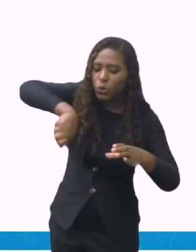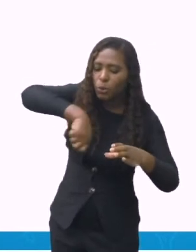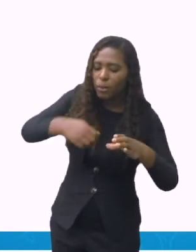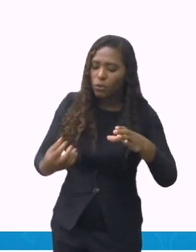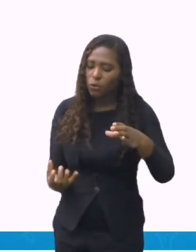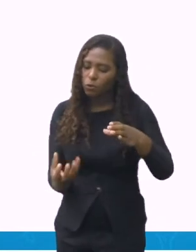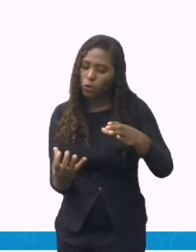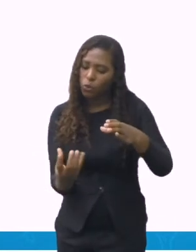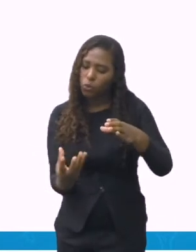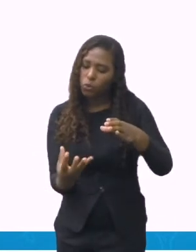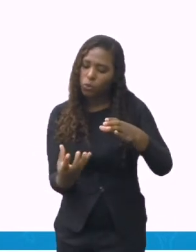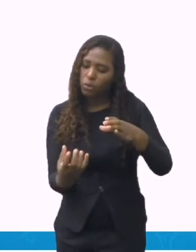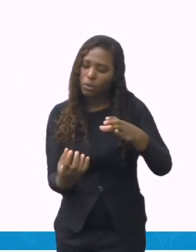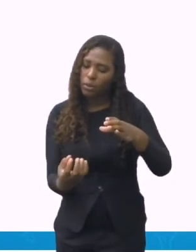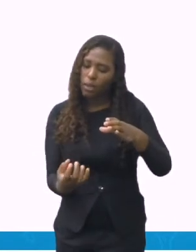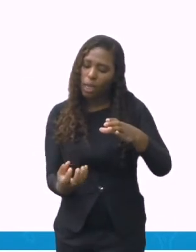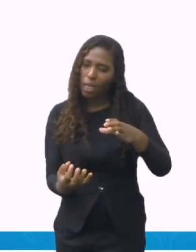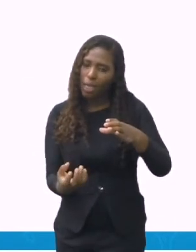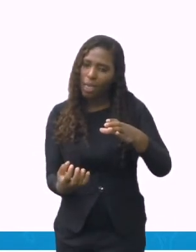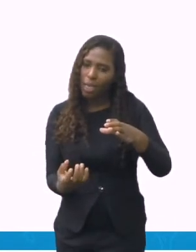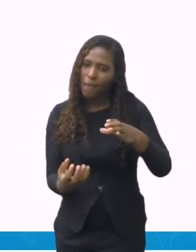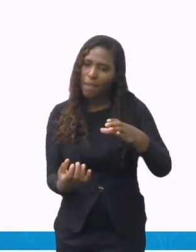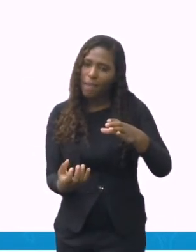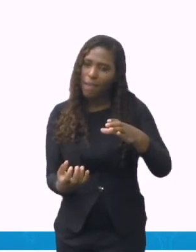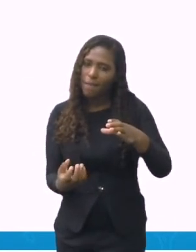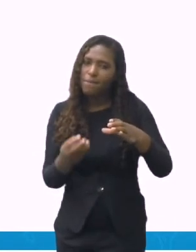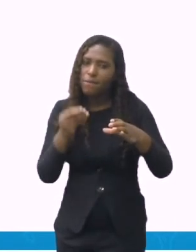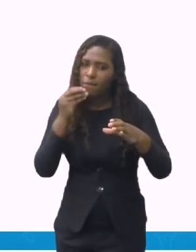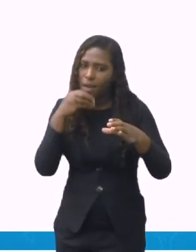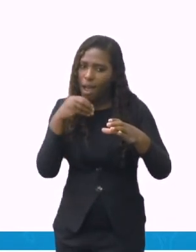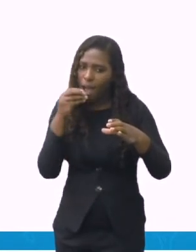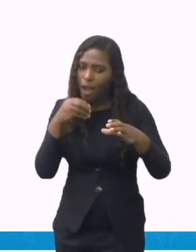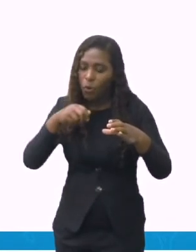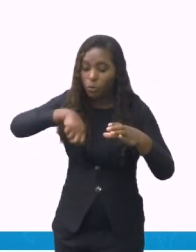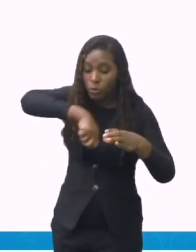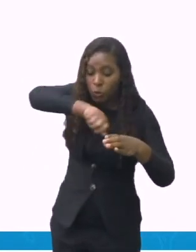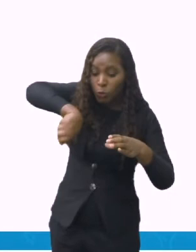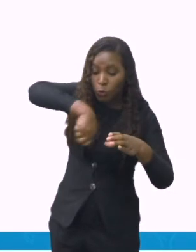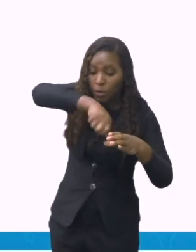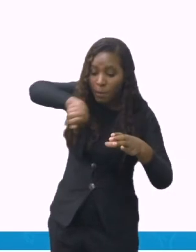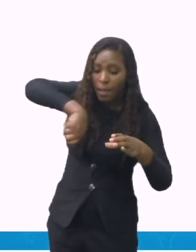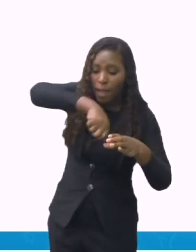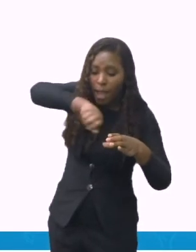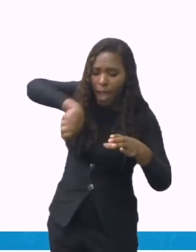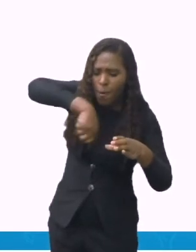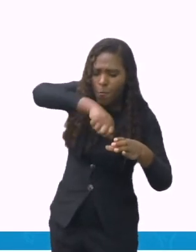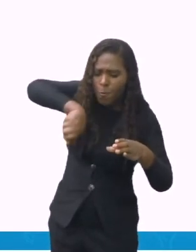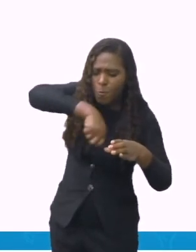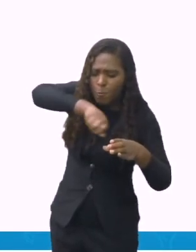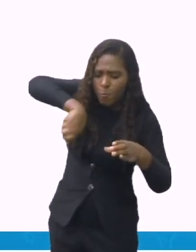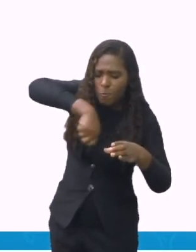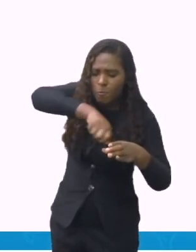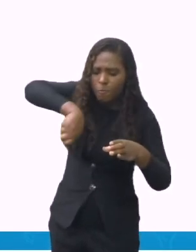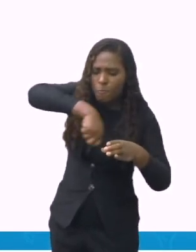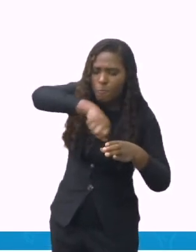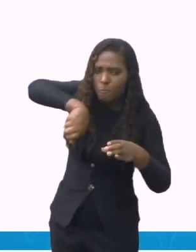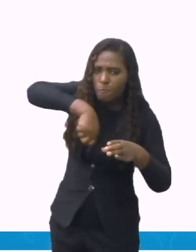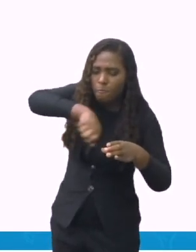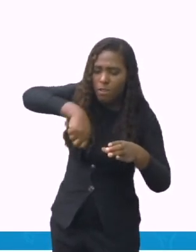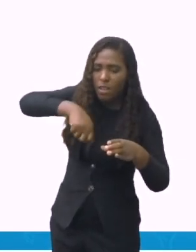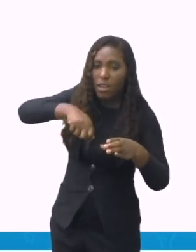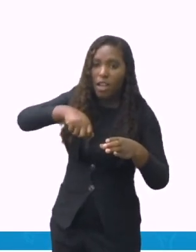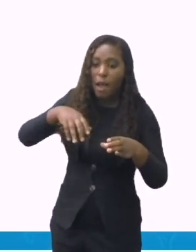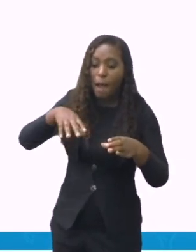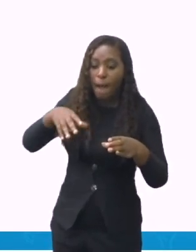tudo se desprender do fundo da panela, por volta de cerca de 10 minutos. Então, observem.